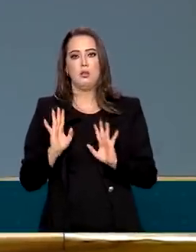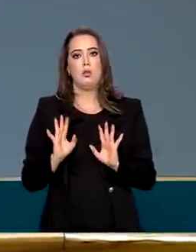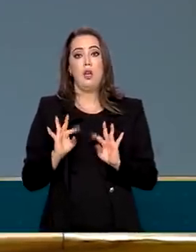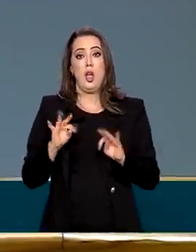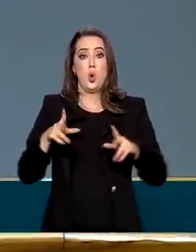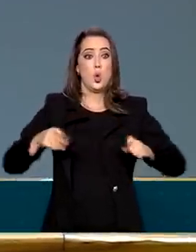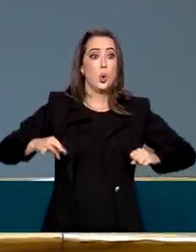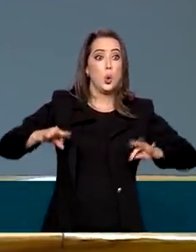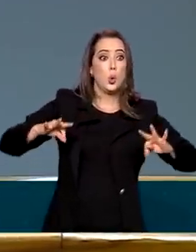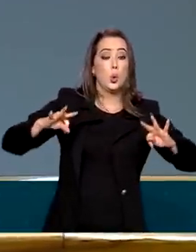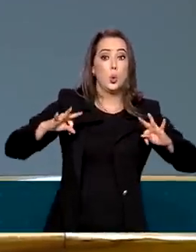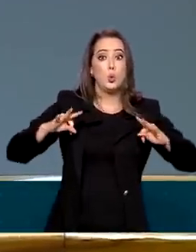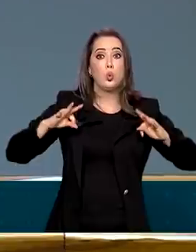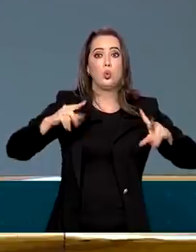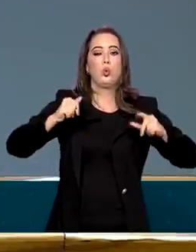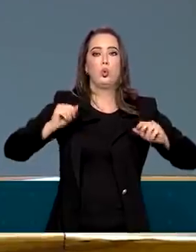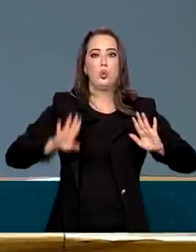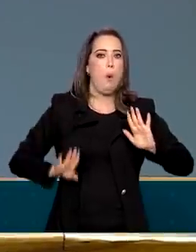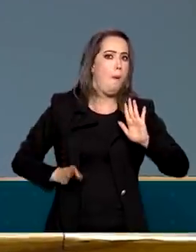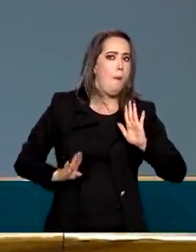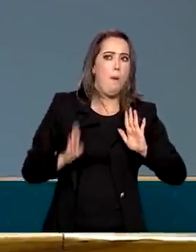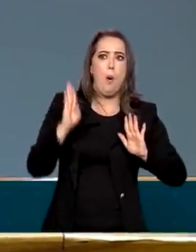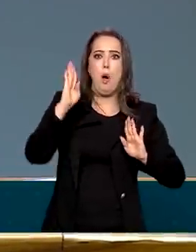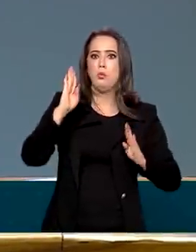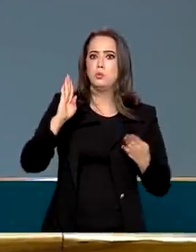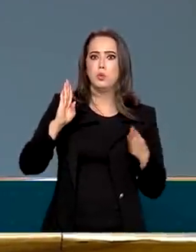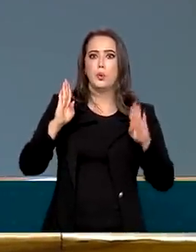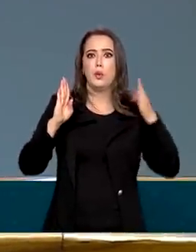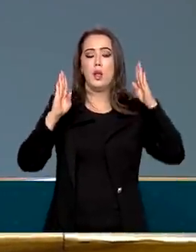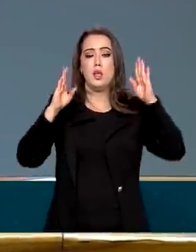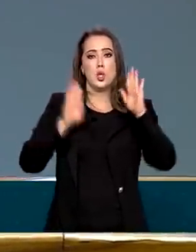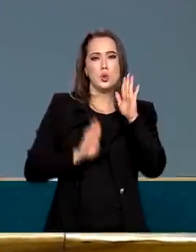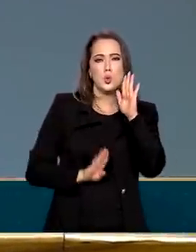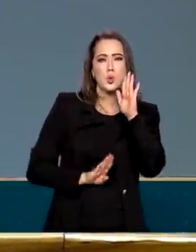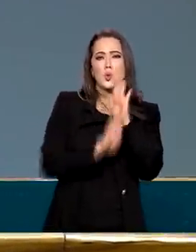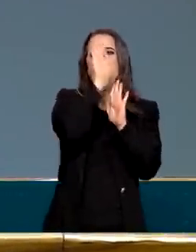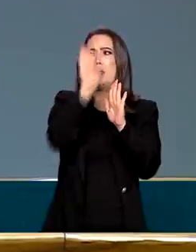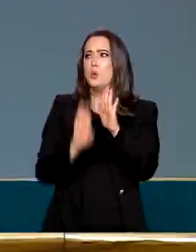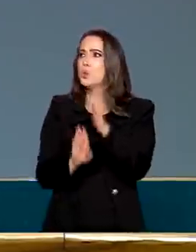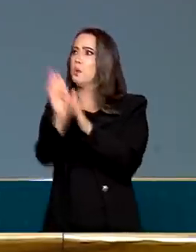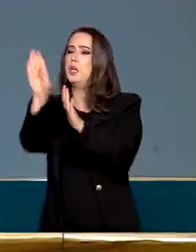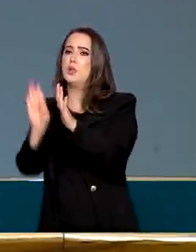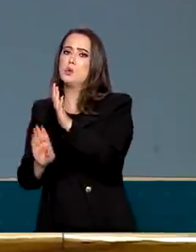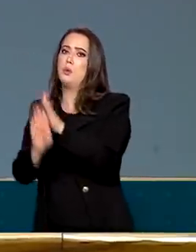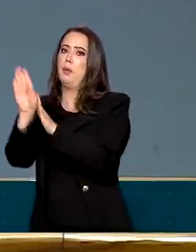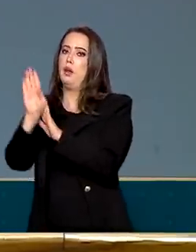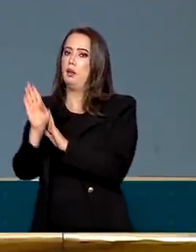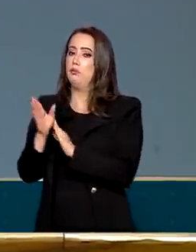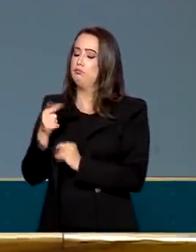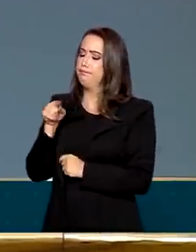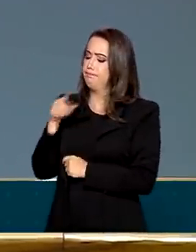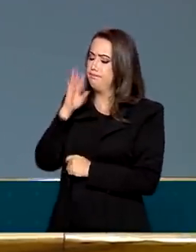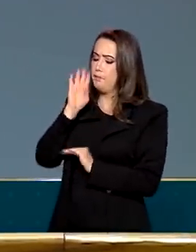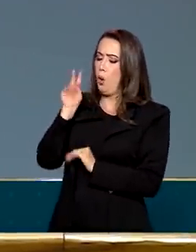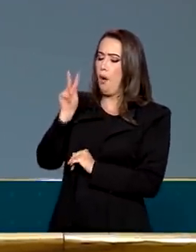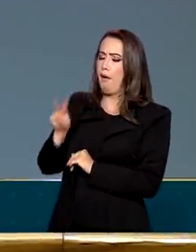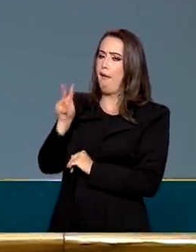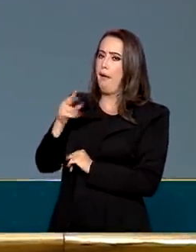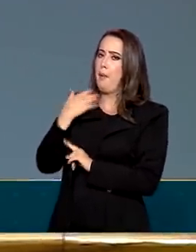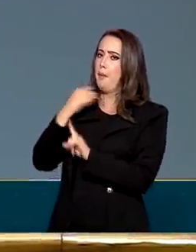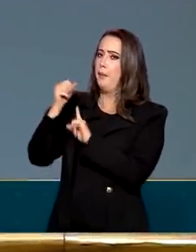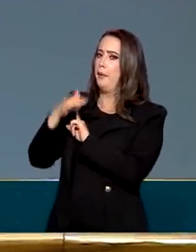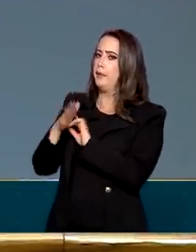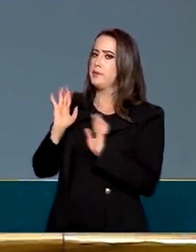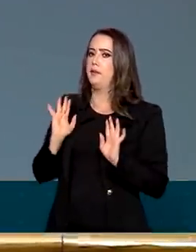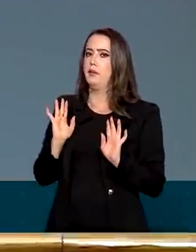O fiscal estava perfeitamente sob controle,$ 26,5, R$ 19,5, R